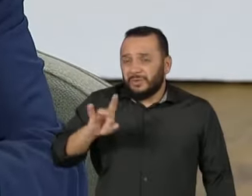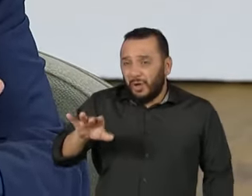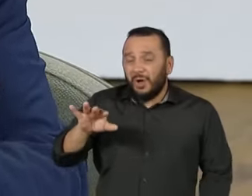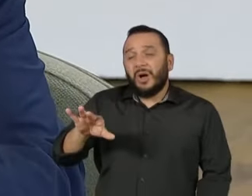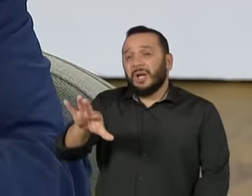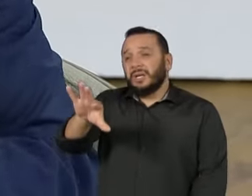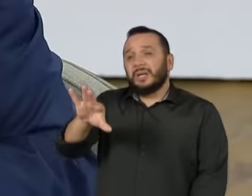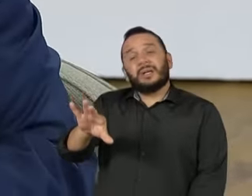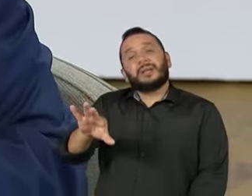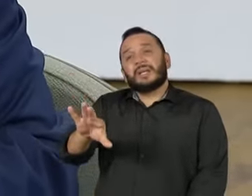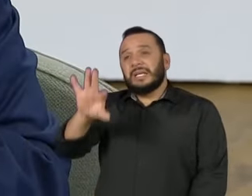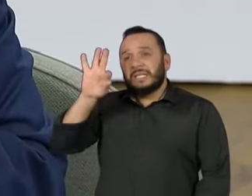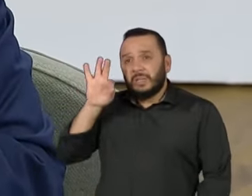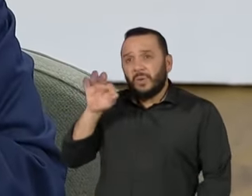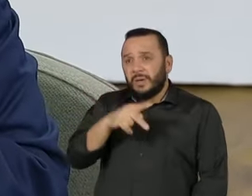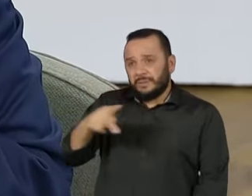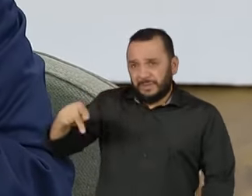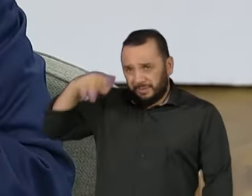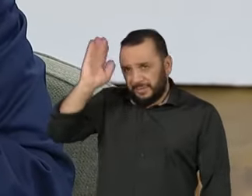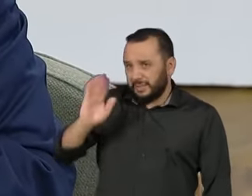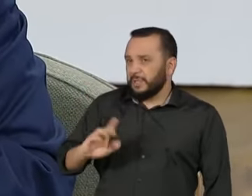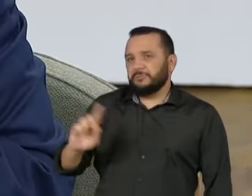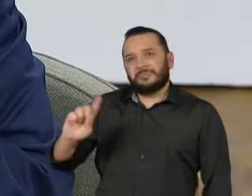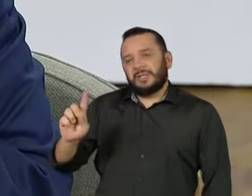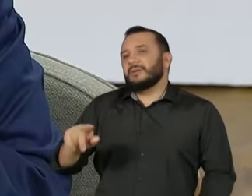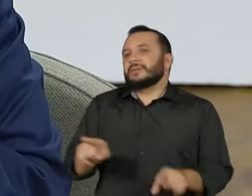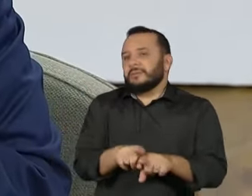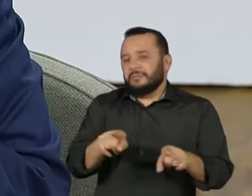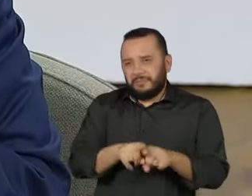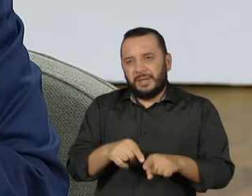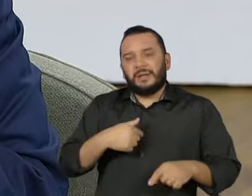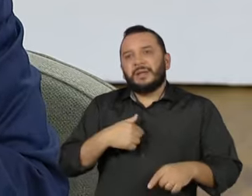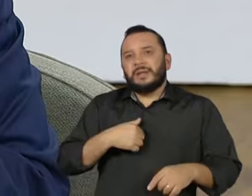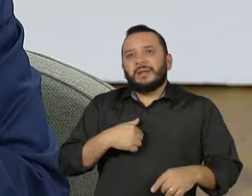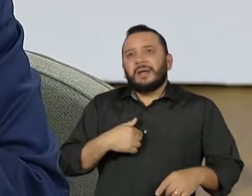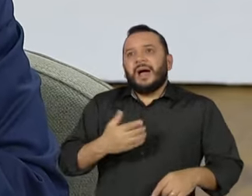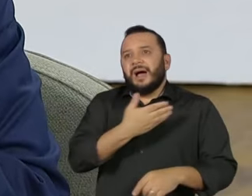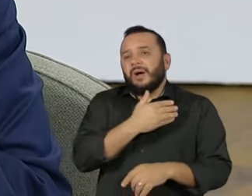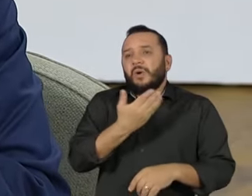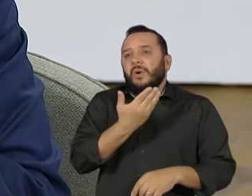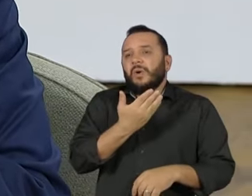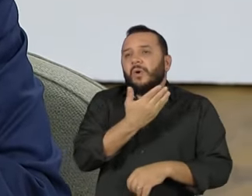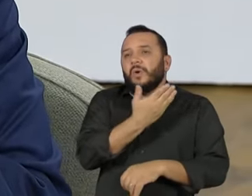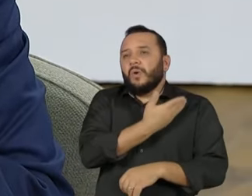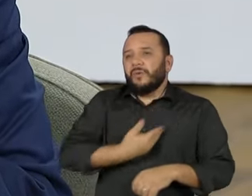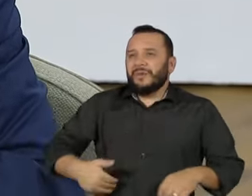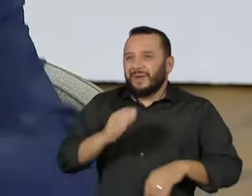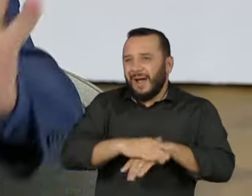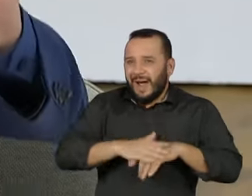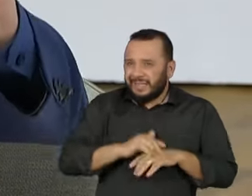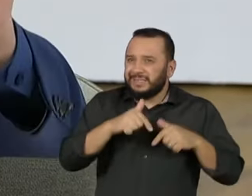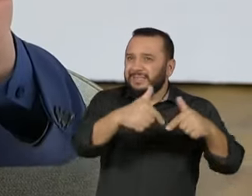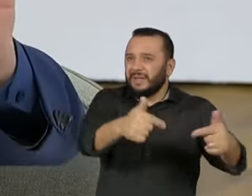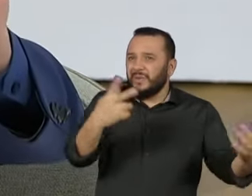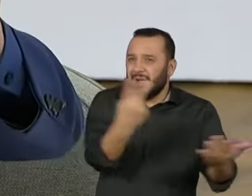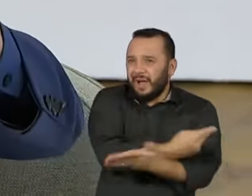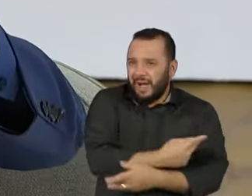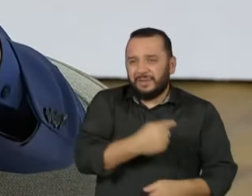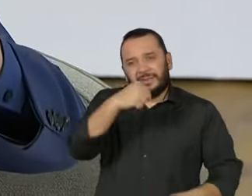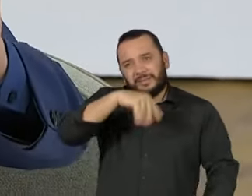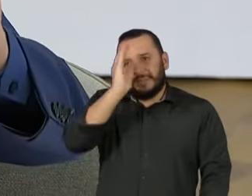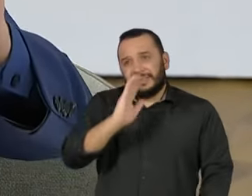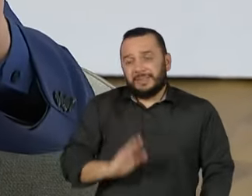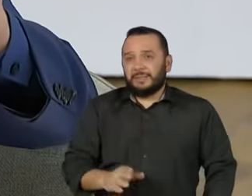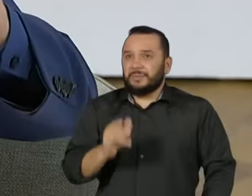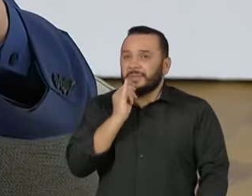caminhos, de políticas públicas para o Brasil. Eu ouso dizer, João, que se a gente pegar os dez dedos das